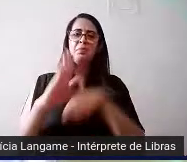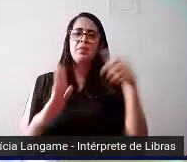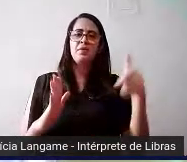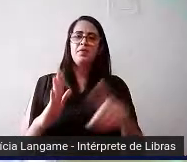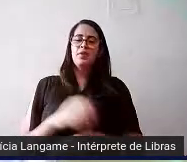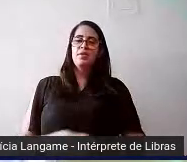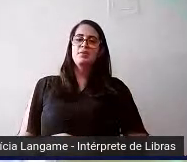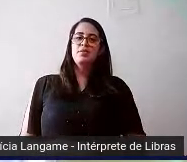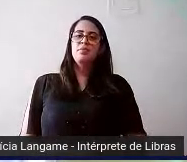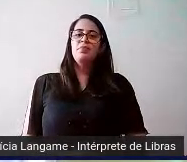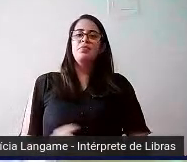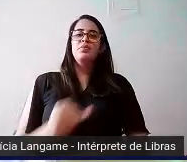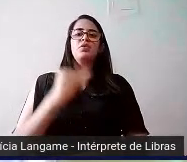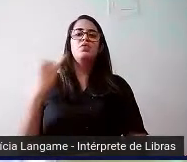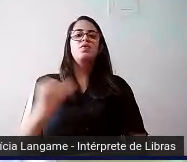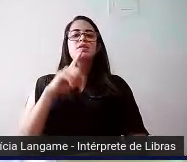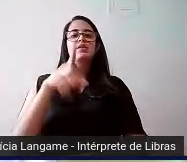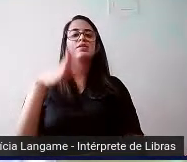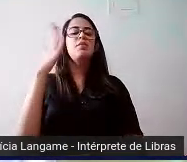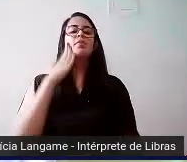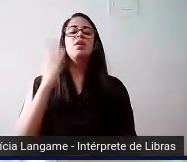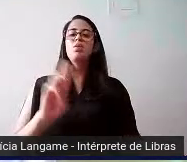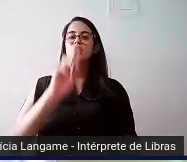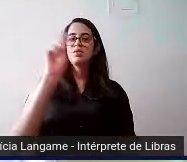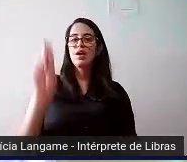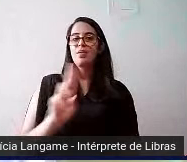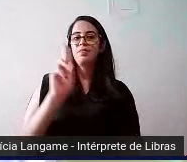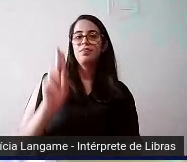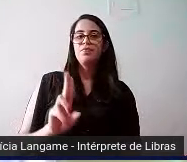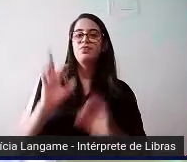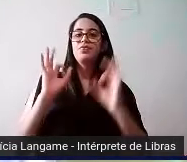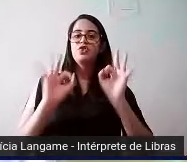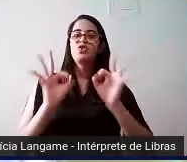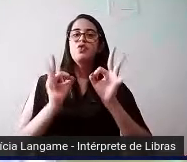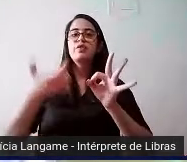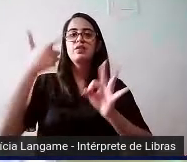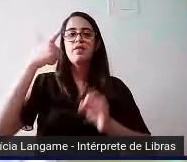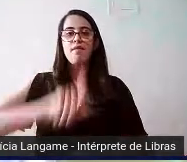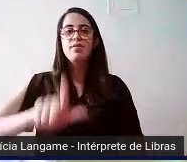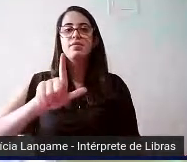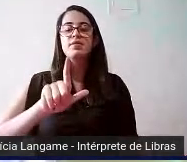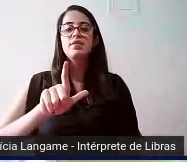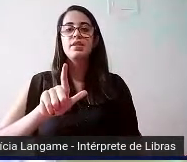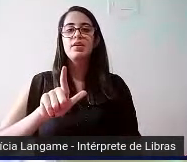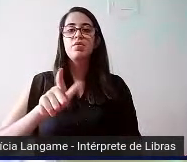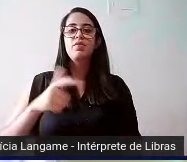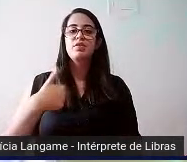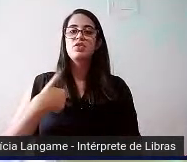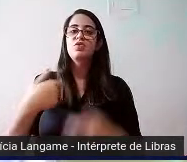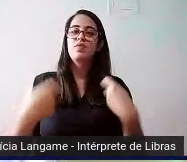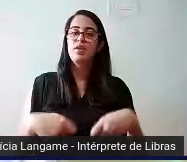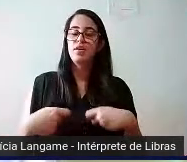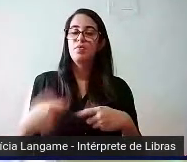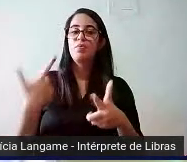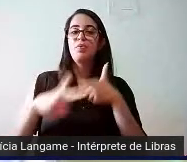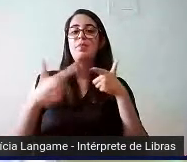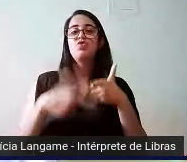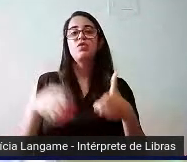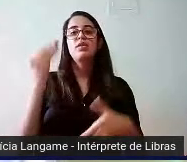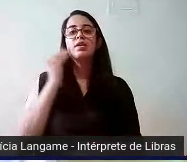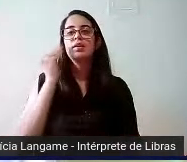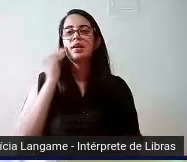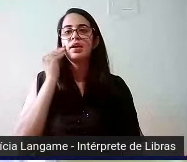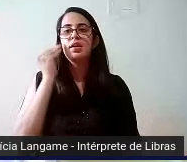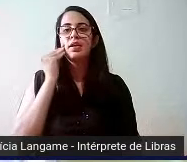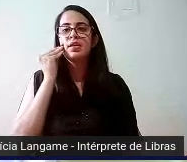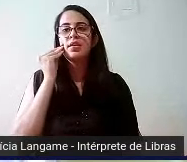importante você saber mexer direitinho para que você consiga desativar quando você estiver ali enrolado, né? Eu já tentei uma vez, logo a